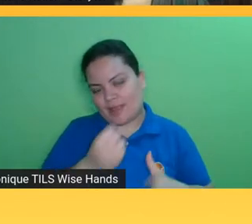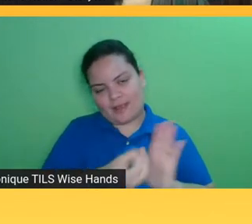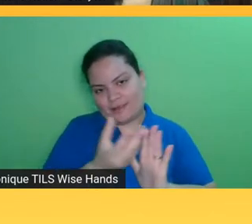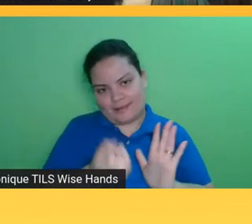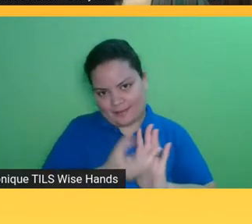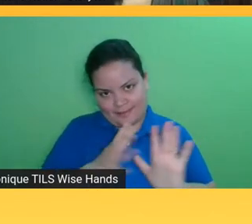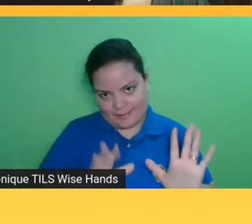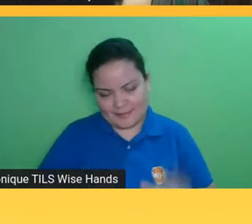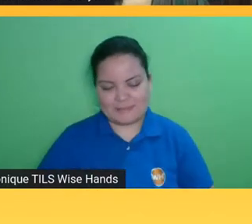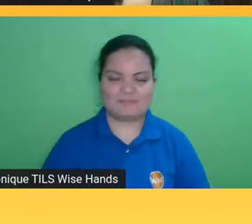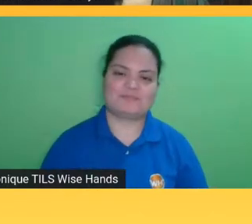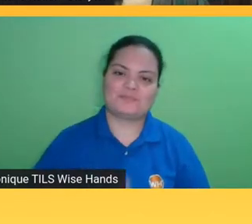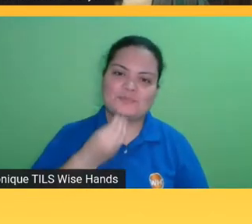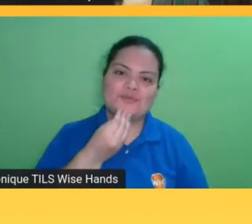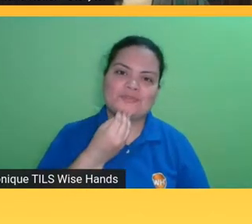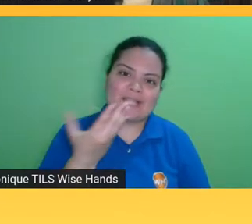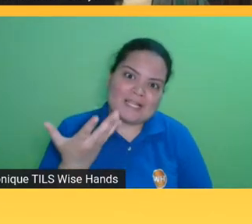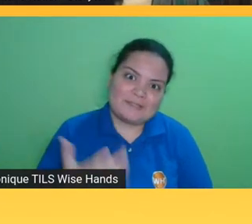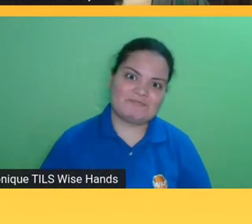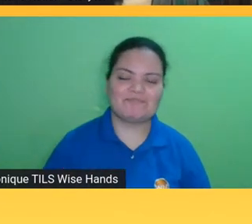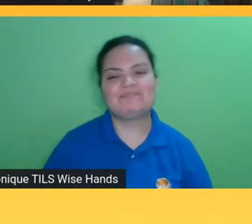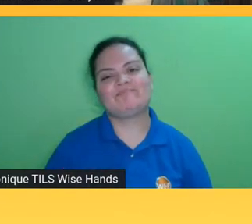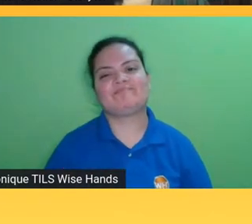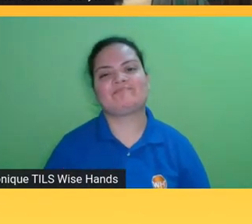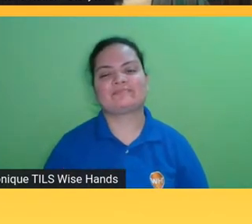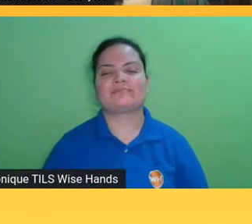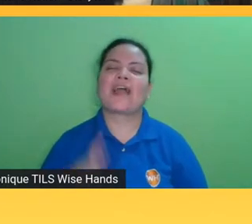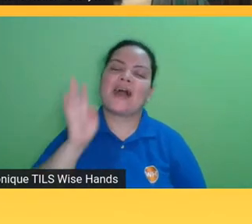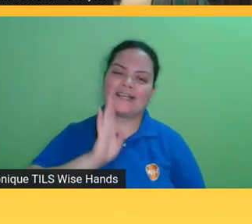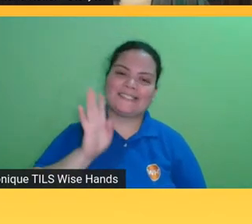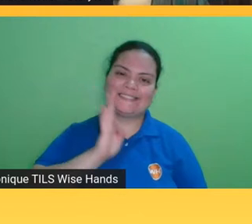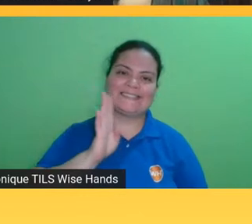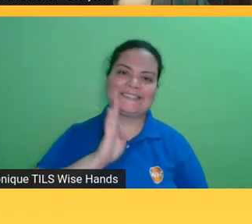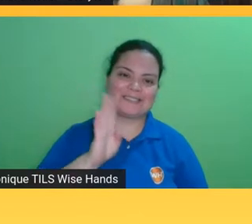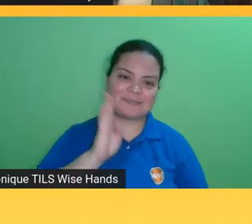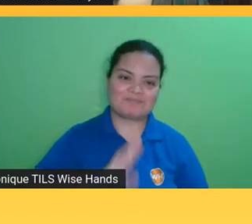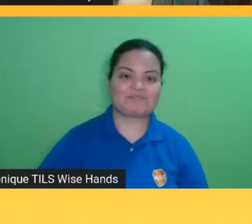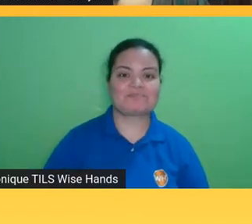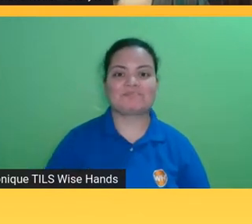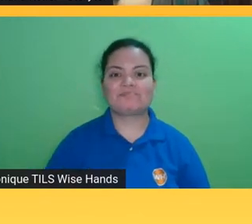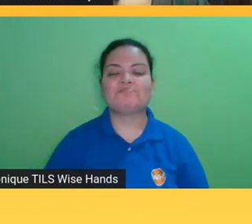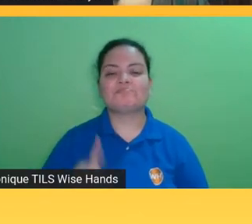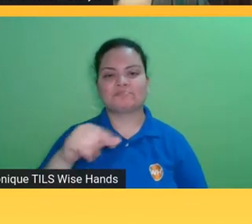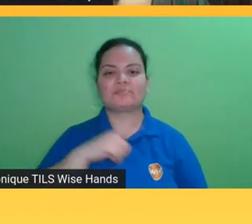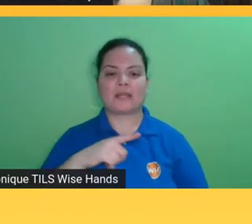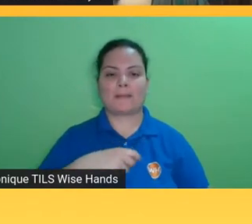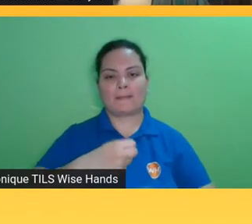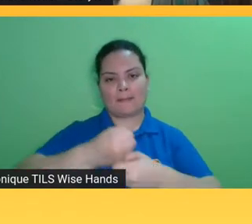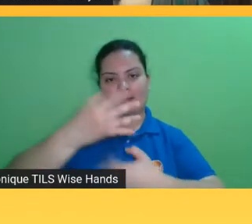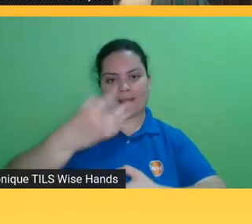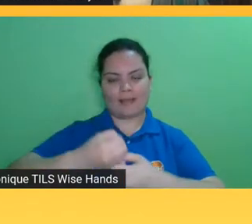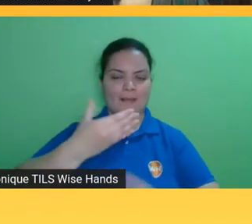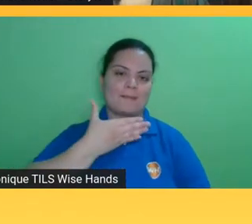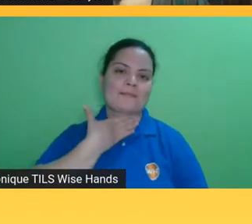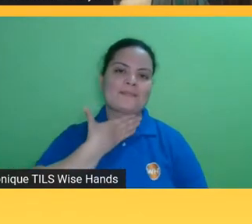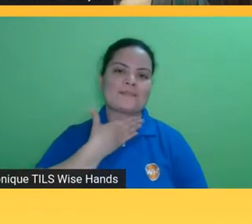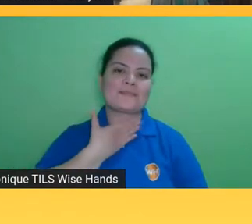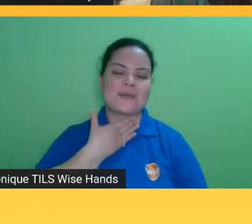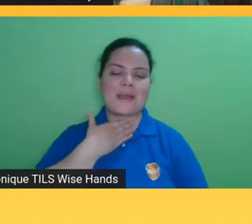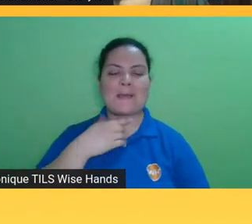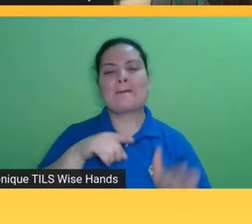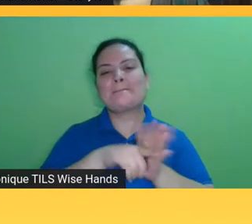legal olhando aqui as perguntas só para a pergunta da da Ike da Elk da Elk